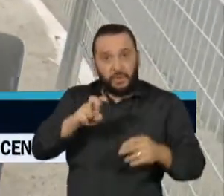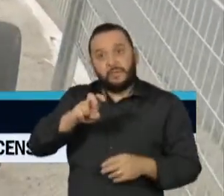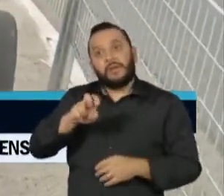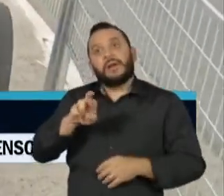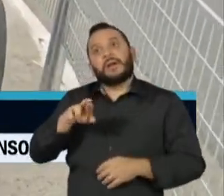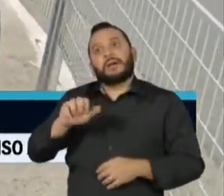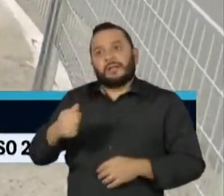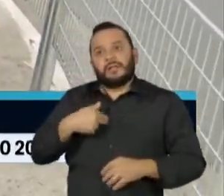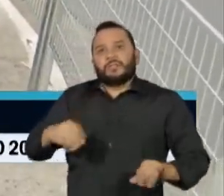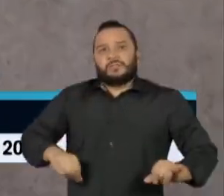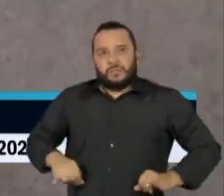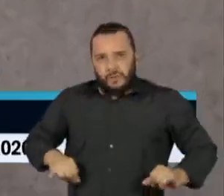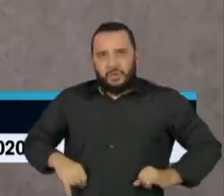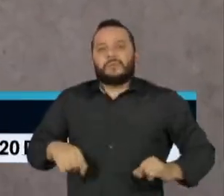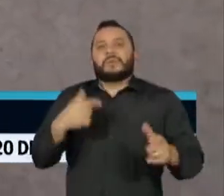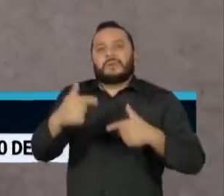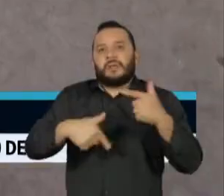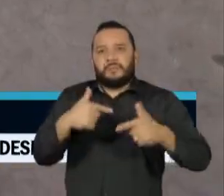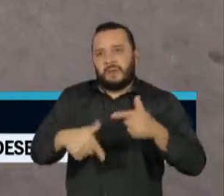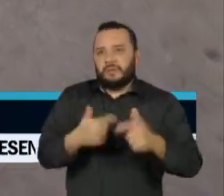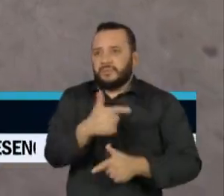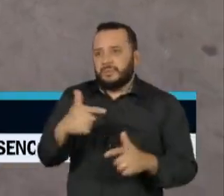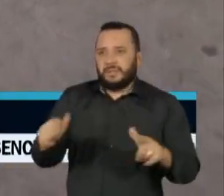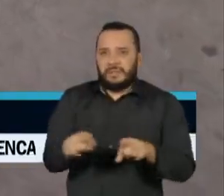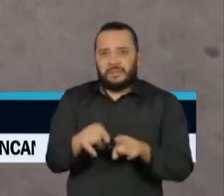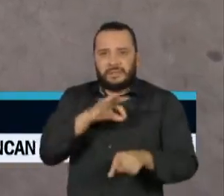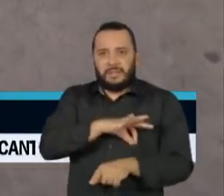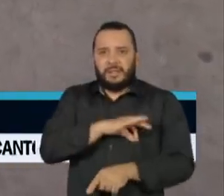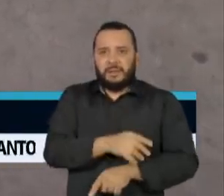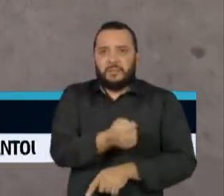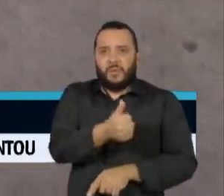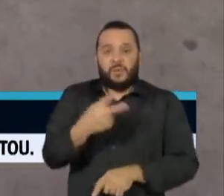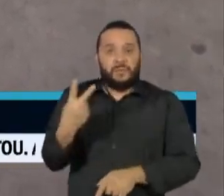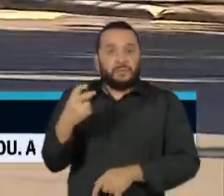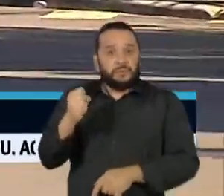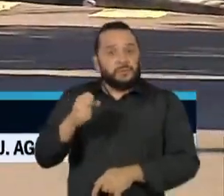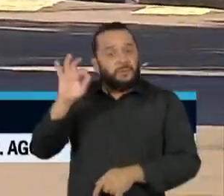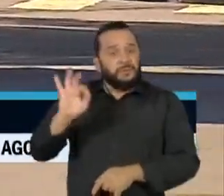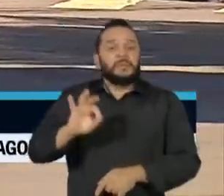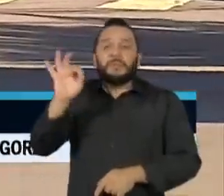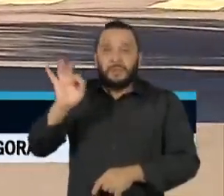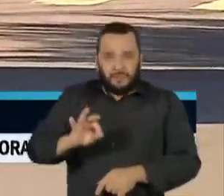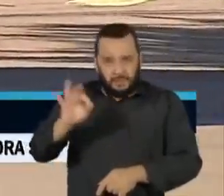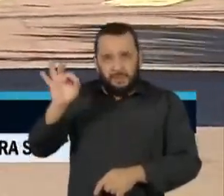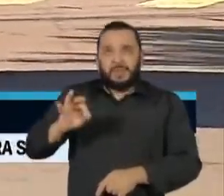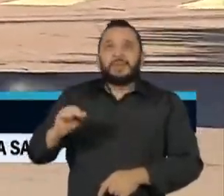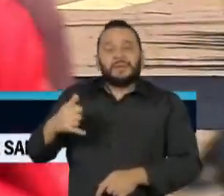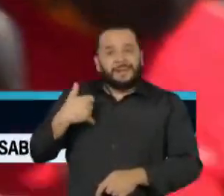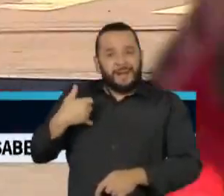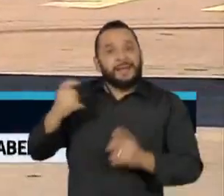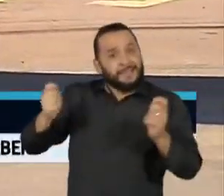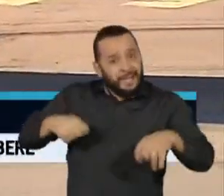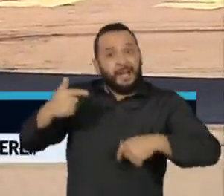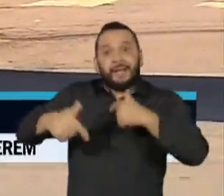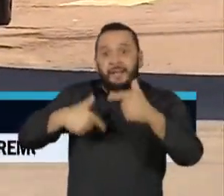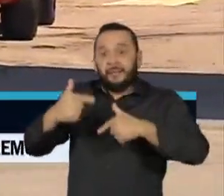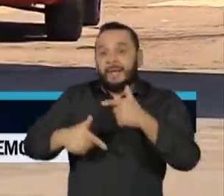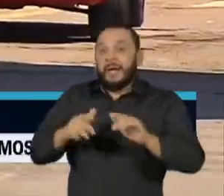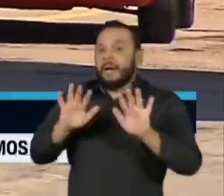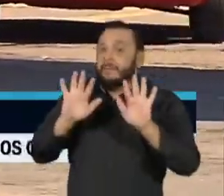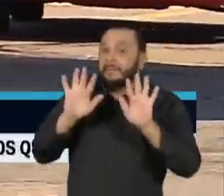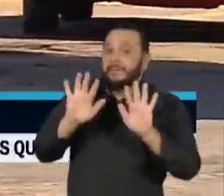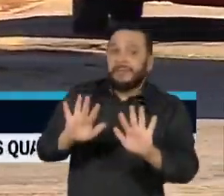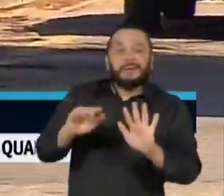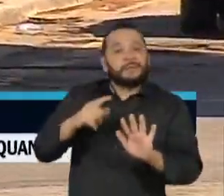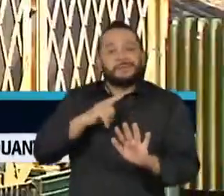com o desemprego e baixos salários. Elas são 28% da população em idade de trabalho. Ainda assim,